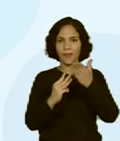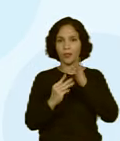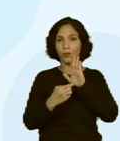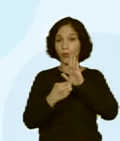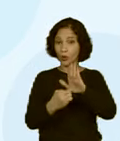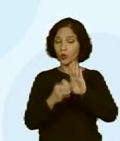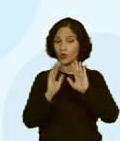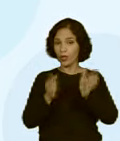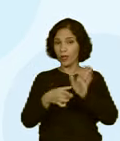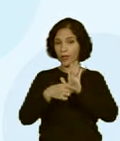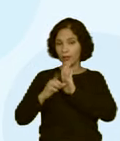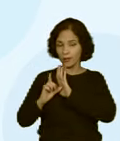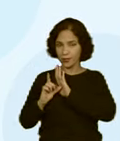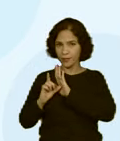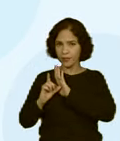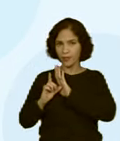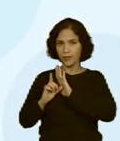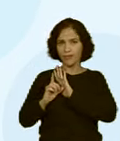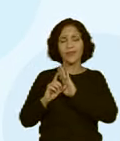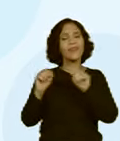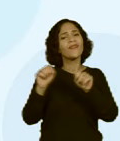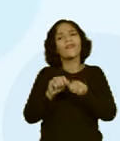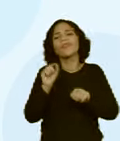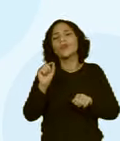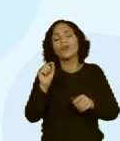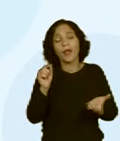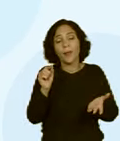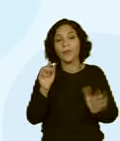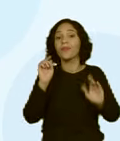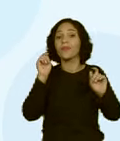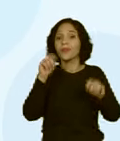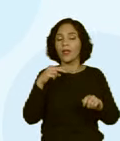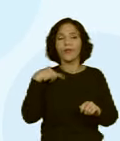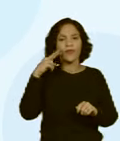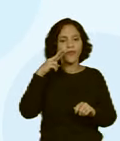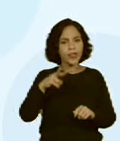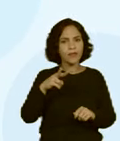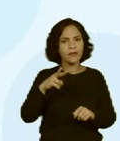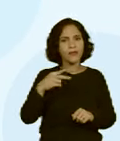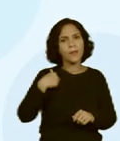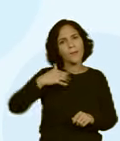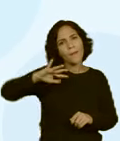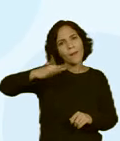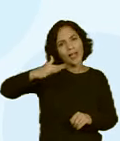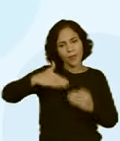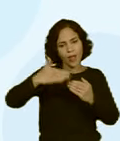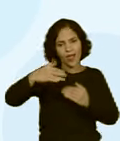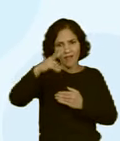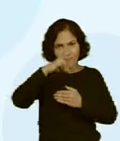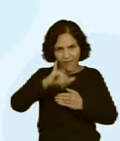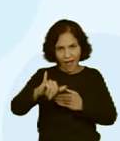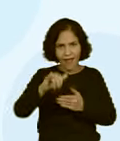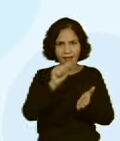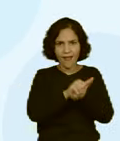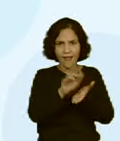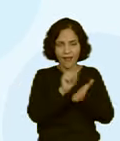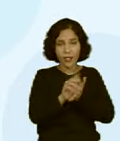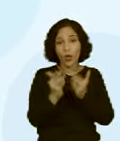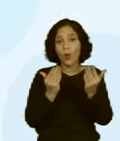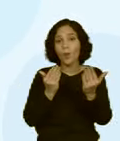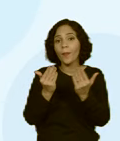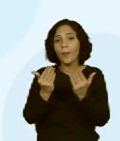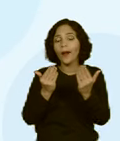lá. O que eu posso fazer? Eu posso olhar a previsão de gastos e comparar